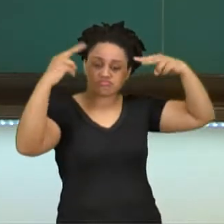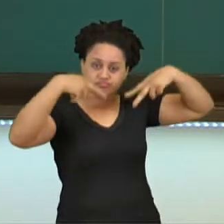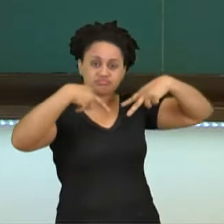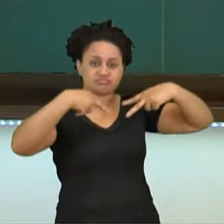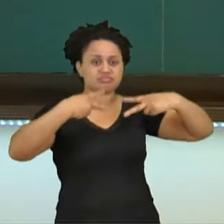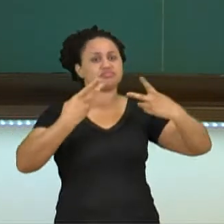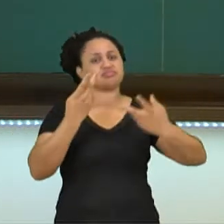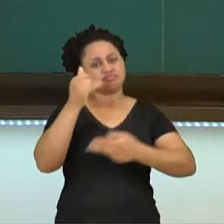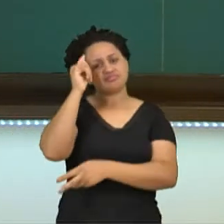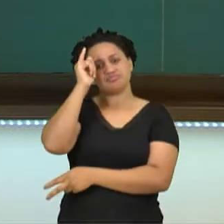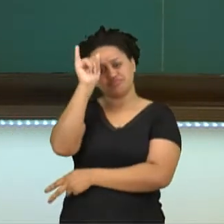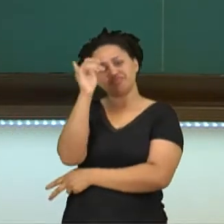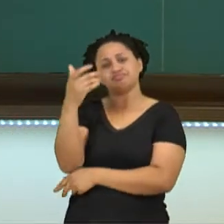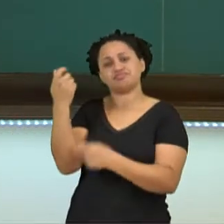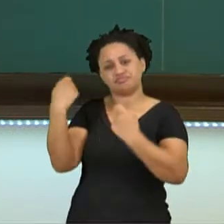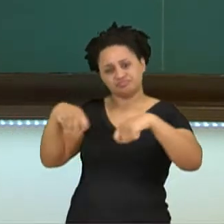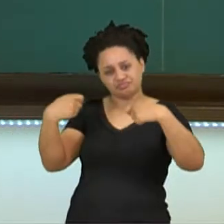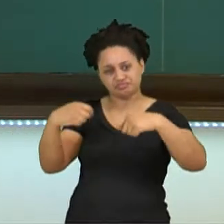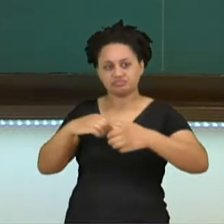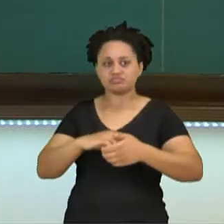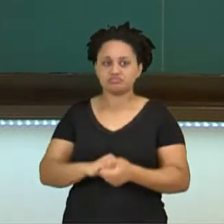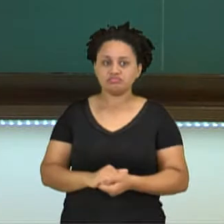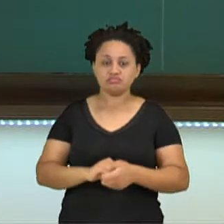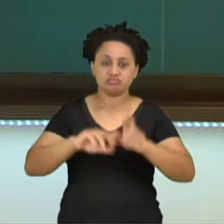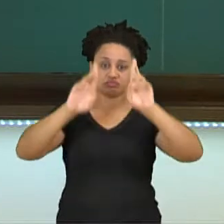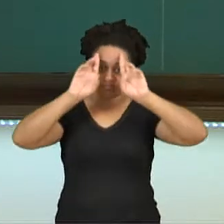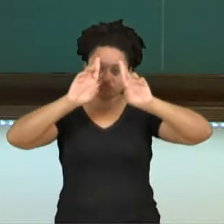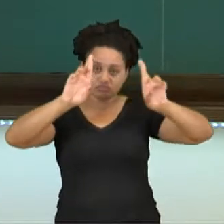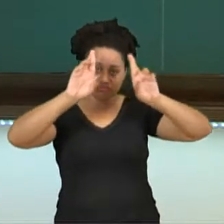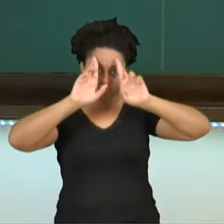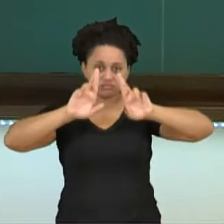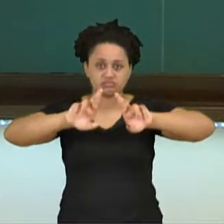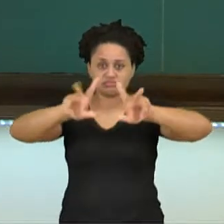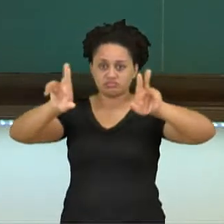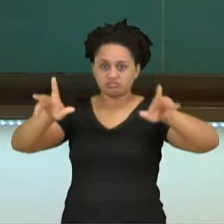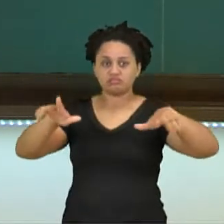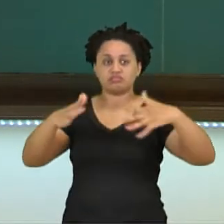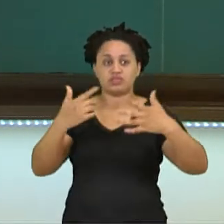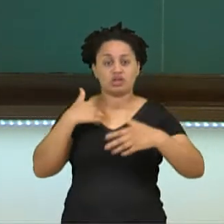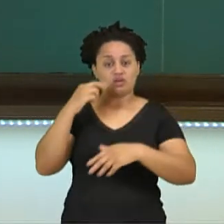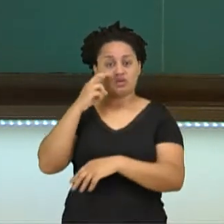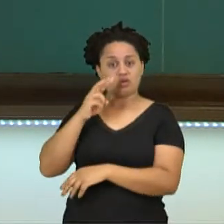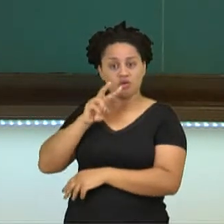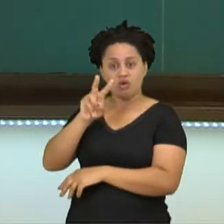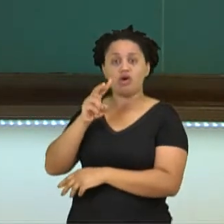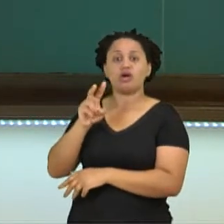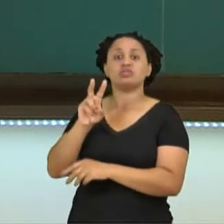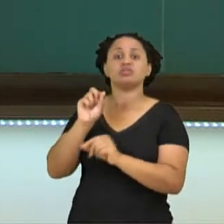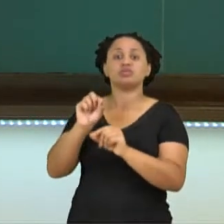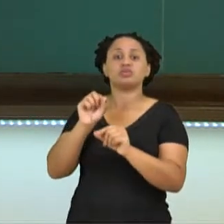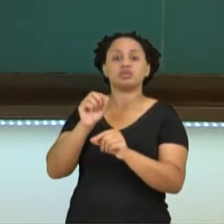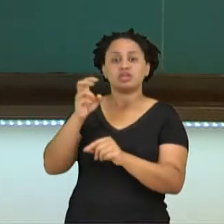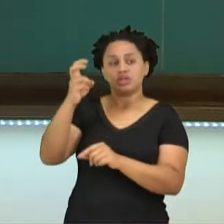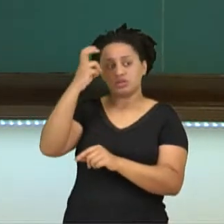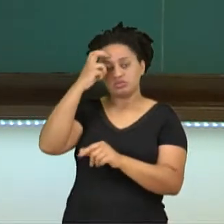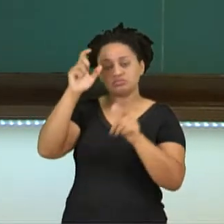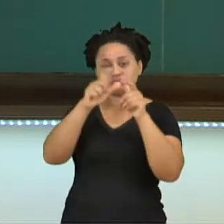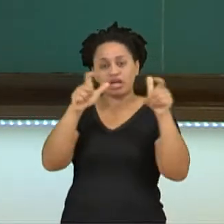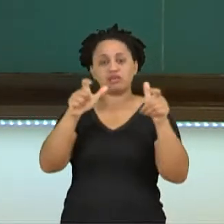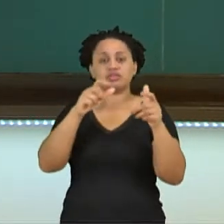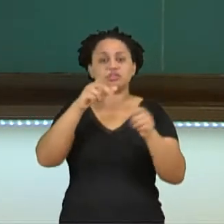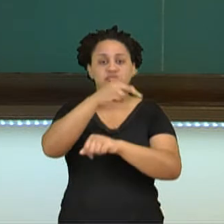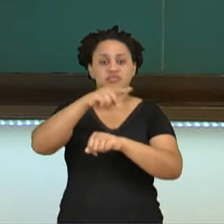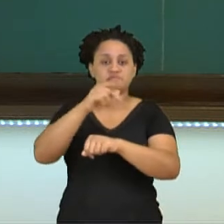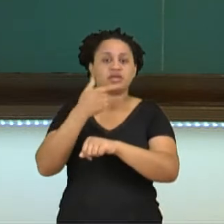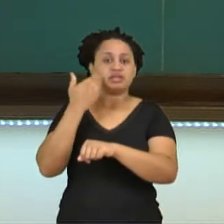evitada. Respeito às diferenças. Olha, eu olho, portanto, a cultura da maioria dos países muçulmanos